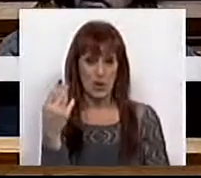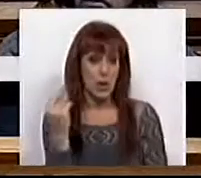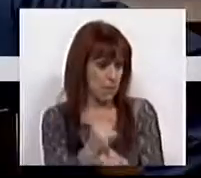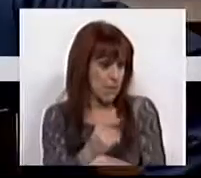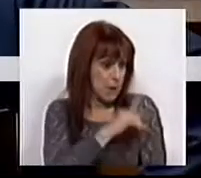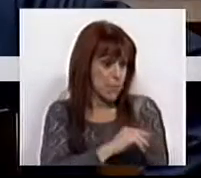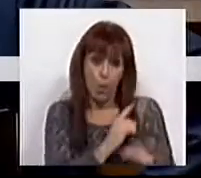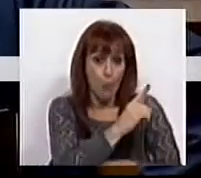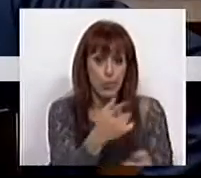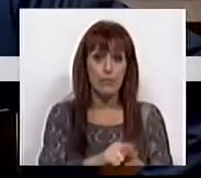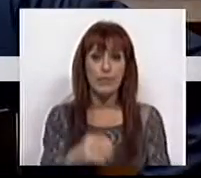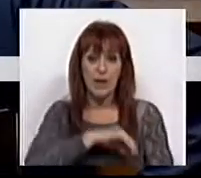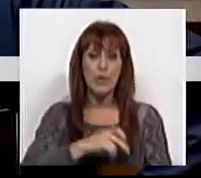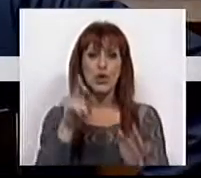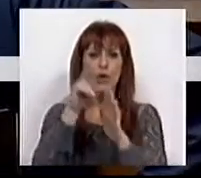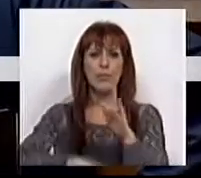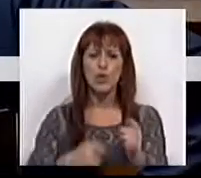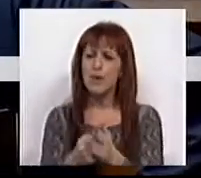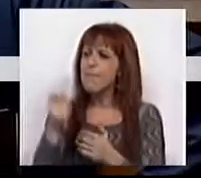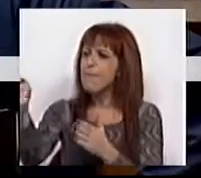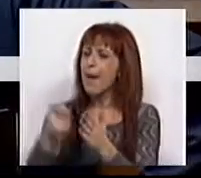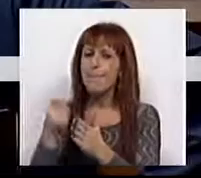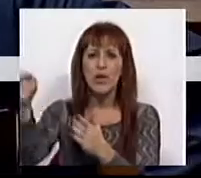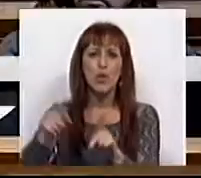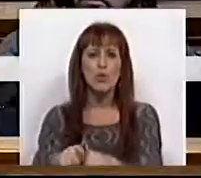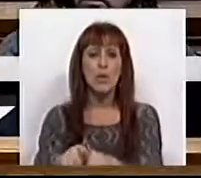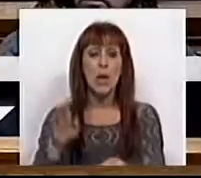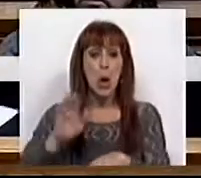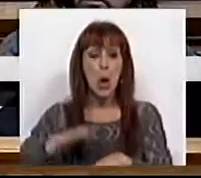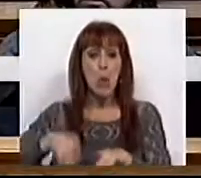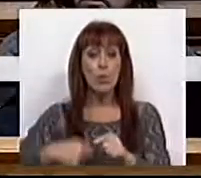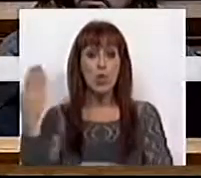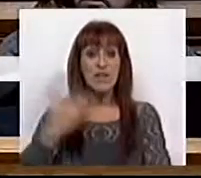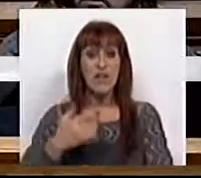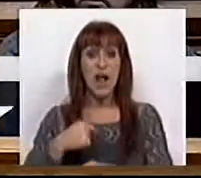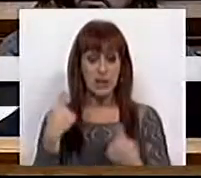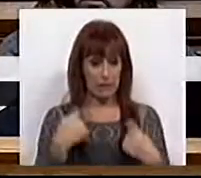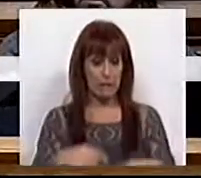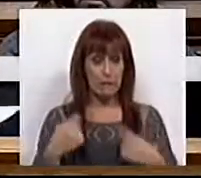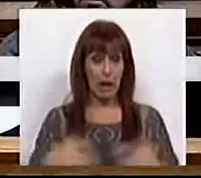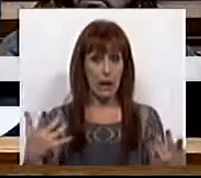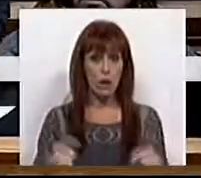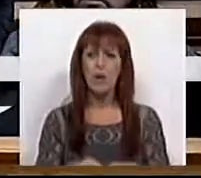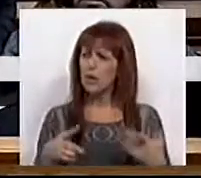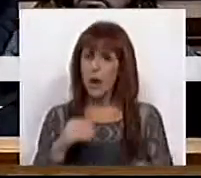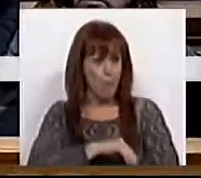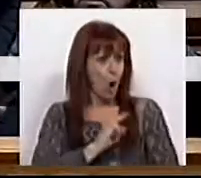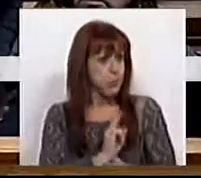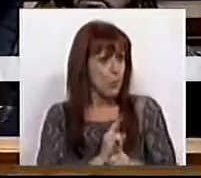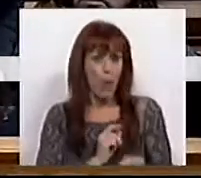Congeladas pensões do regime contributivo resultantes de direitos constituídos e que estão